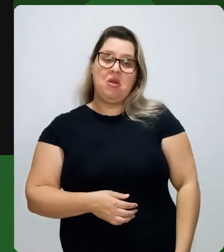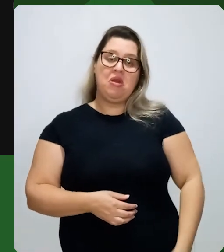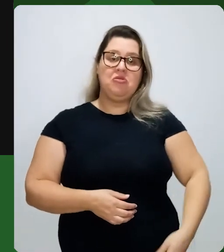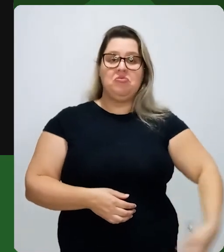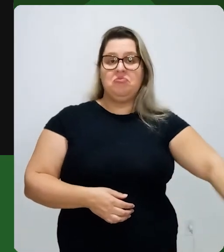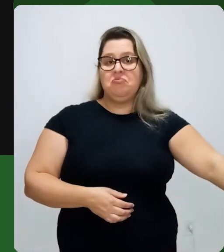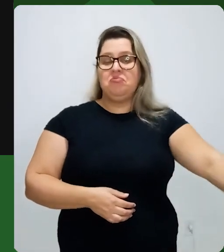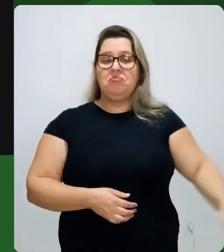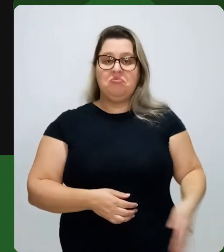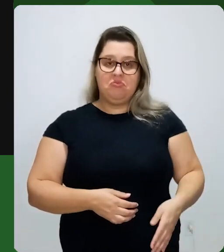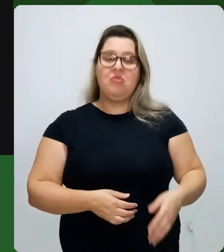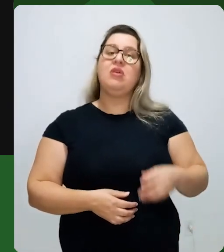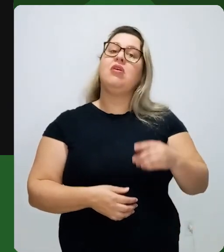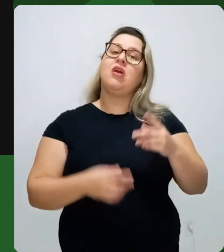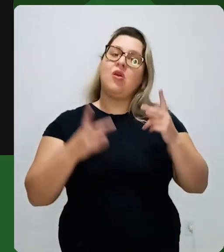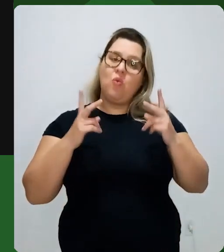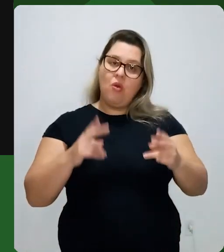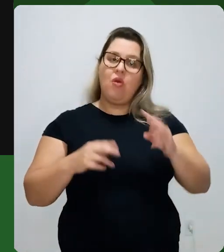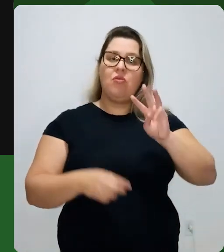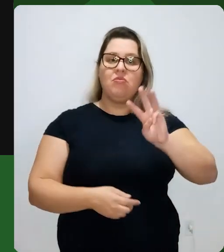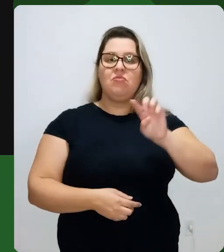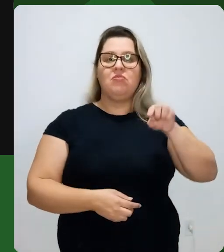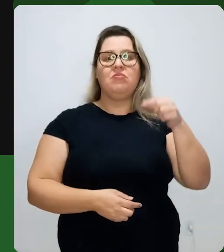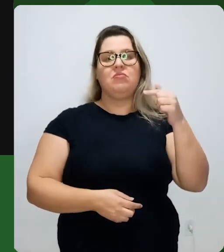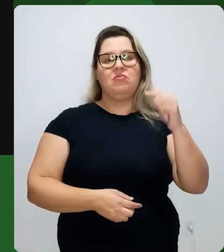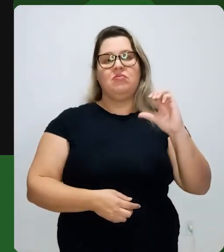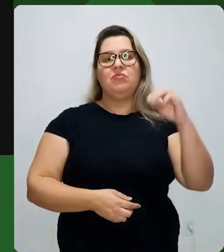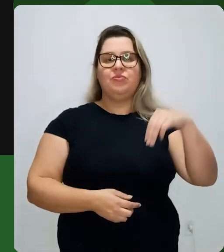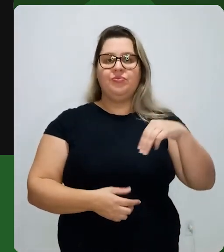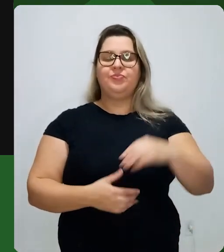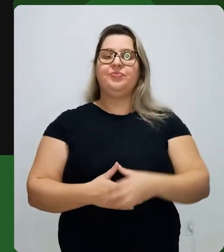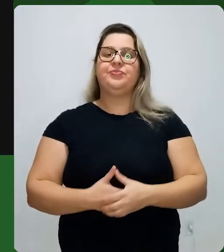ter 3,7.